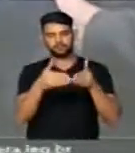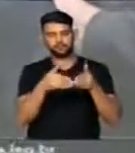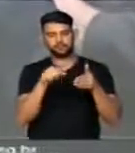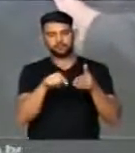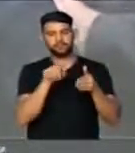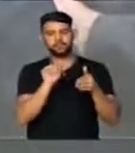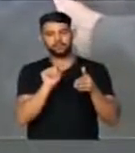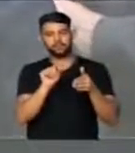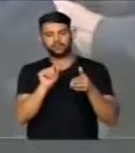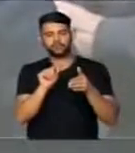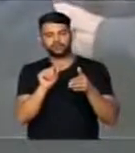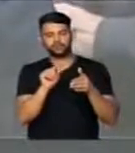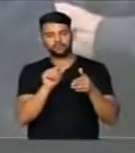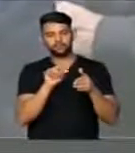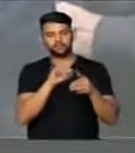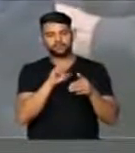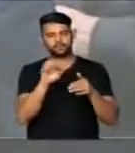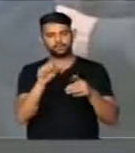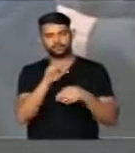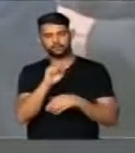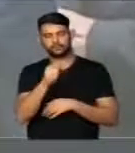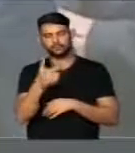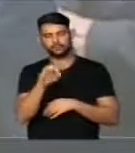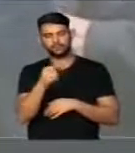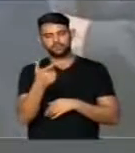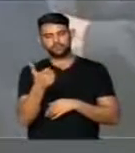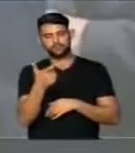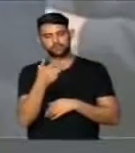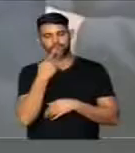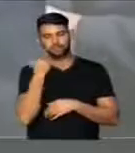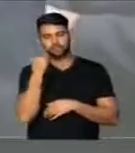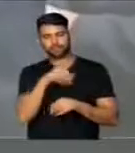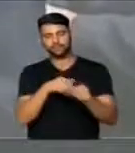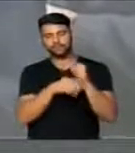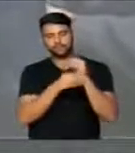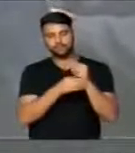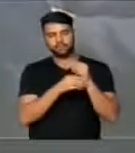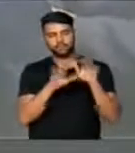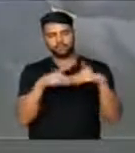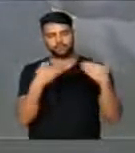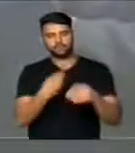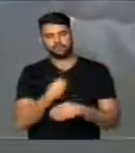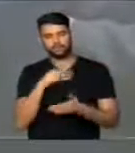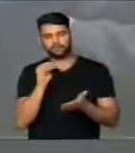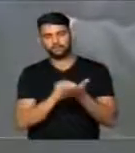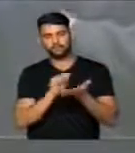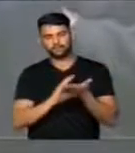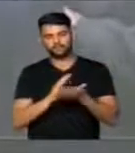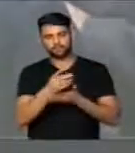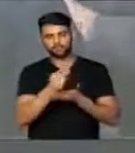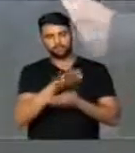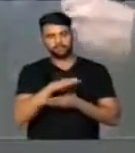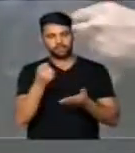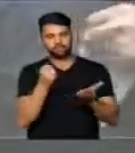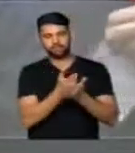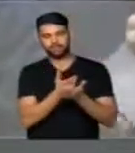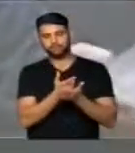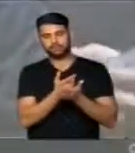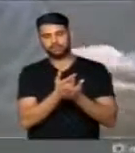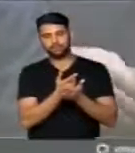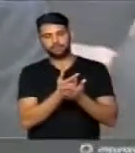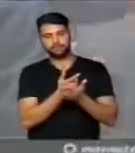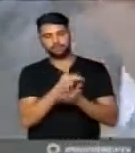da Previdência Social 8.212 traz a garantia que quando houver insuficiência de recursos para o pagamento